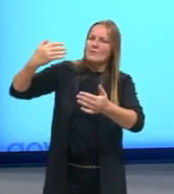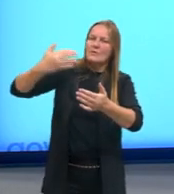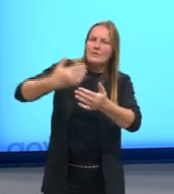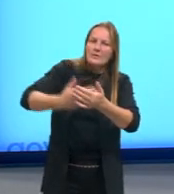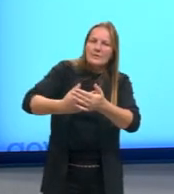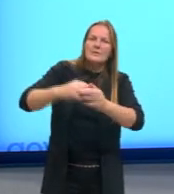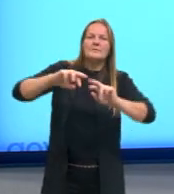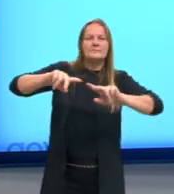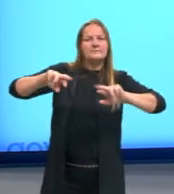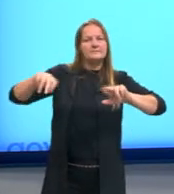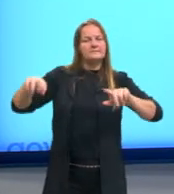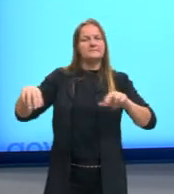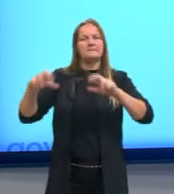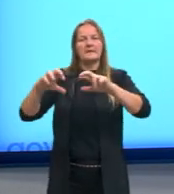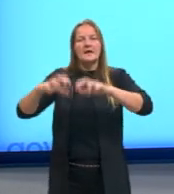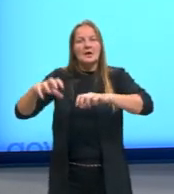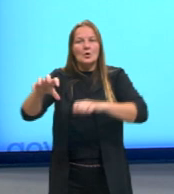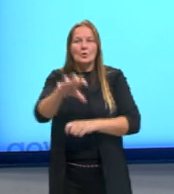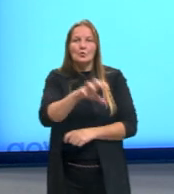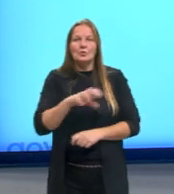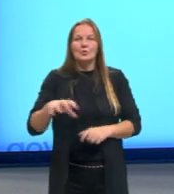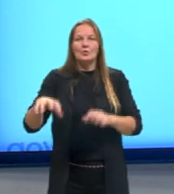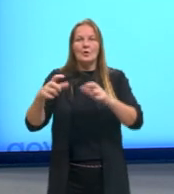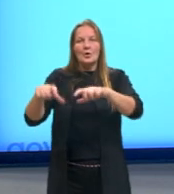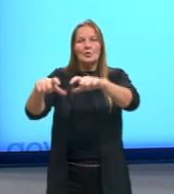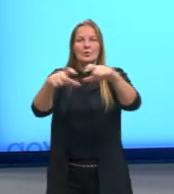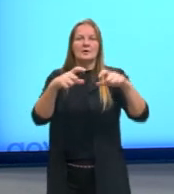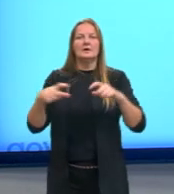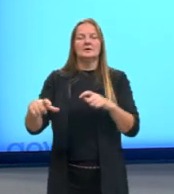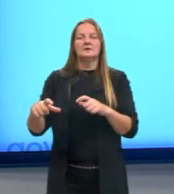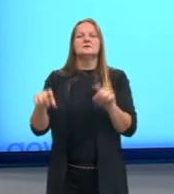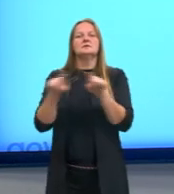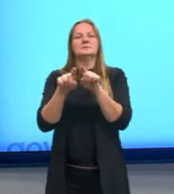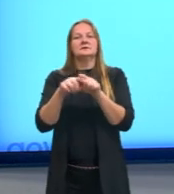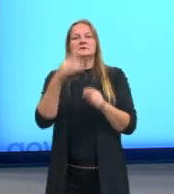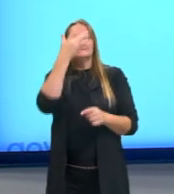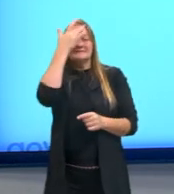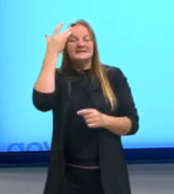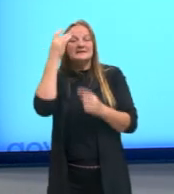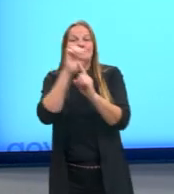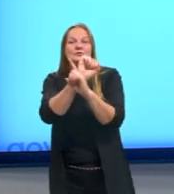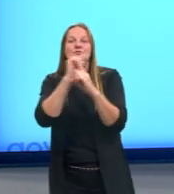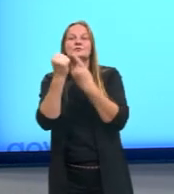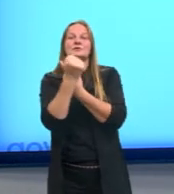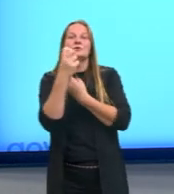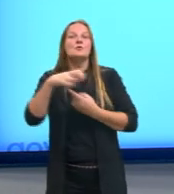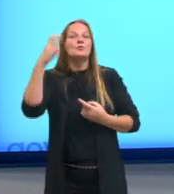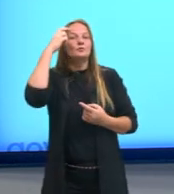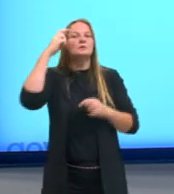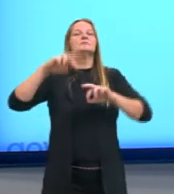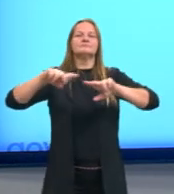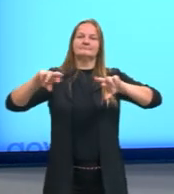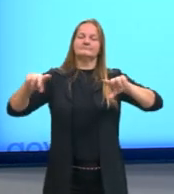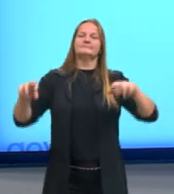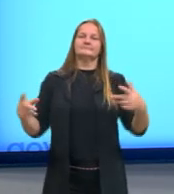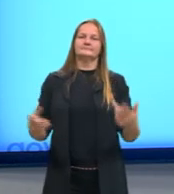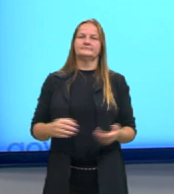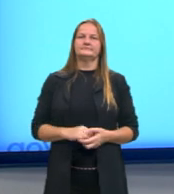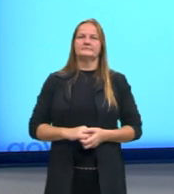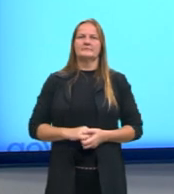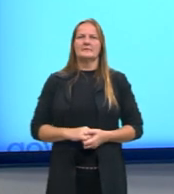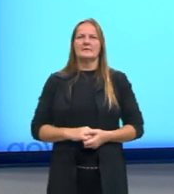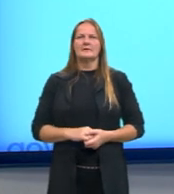alterações em diferentes locais e que também sofre alterações dependendo da sociedade e da cultura. E é